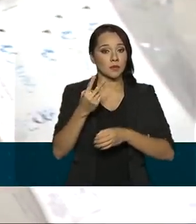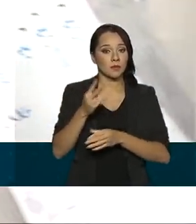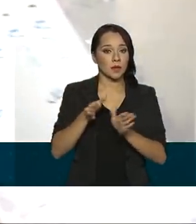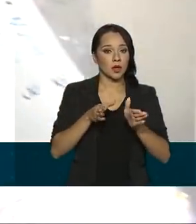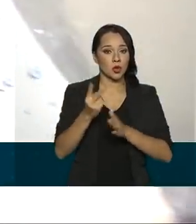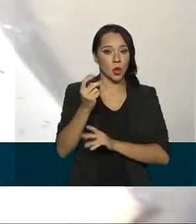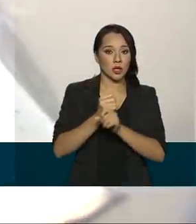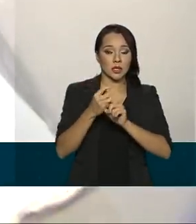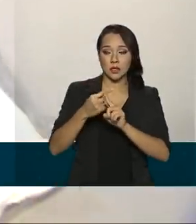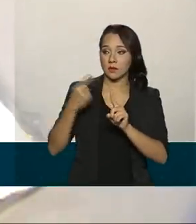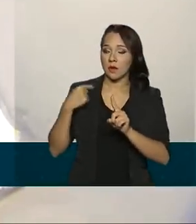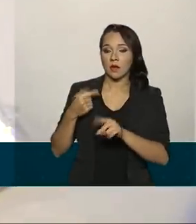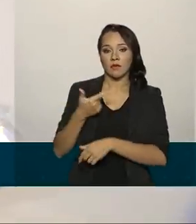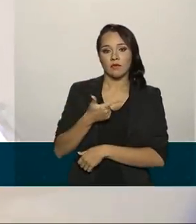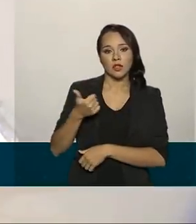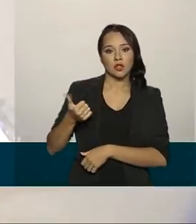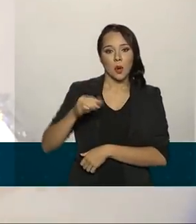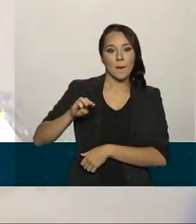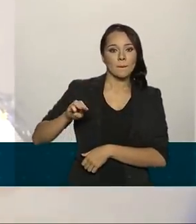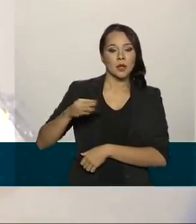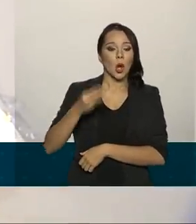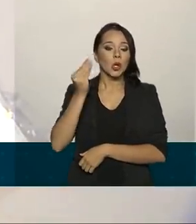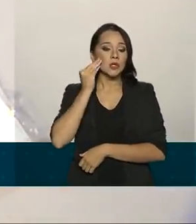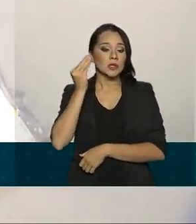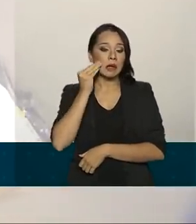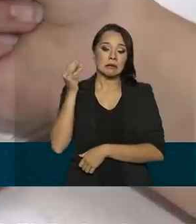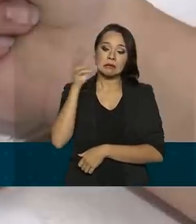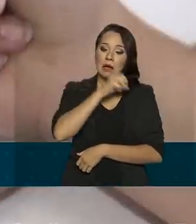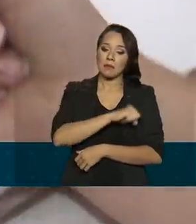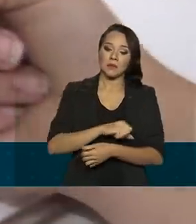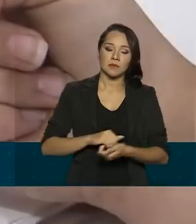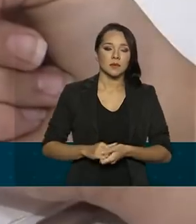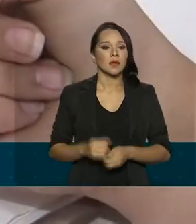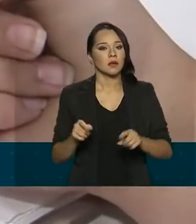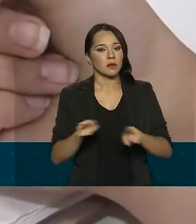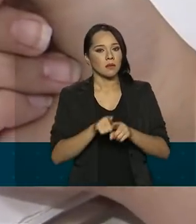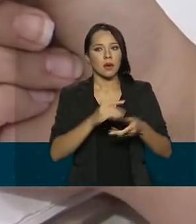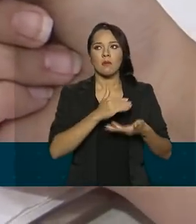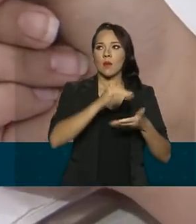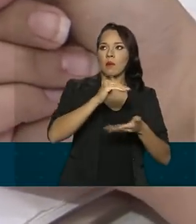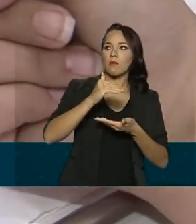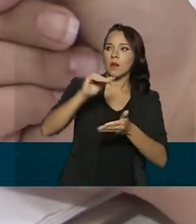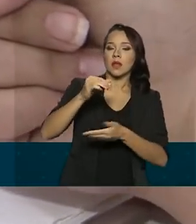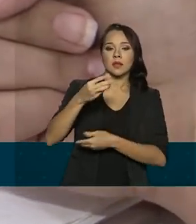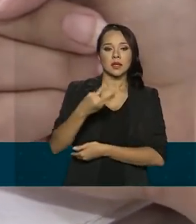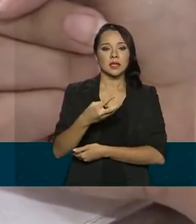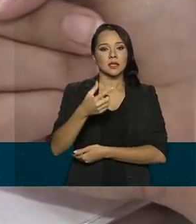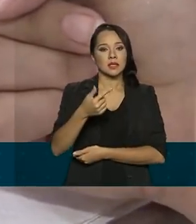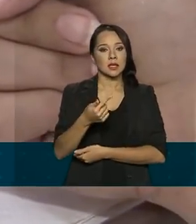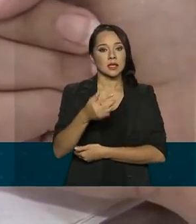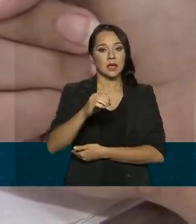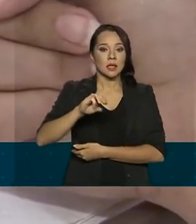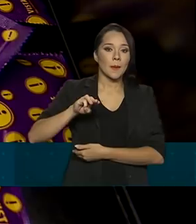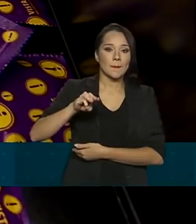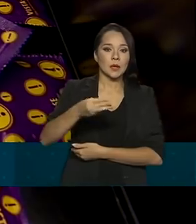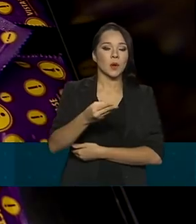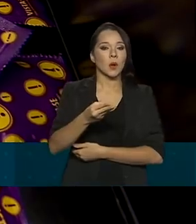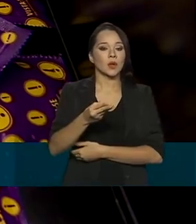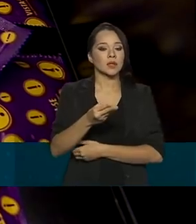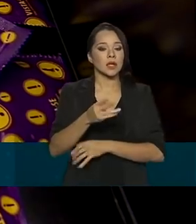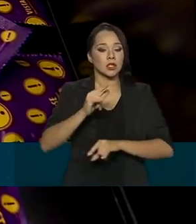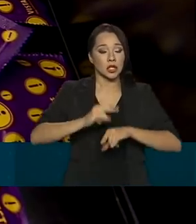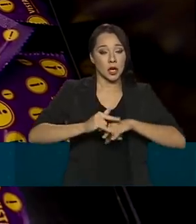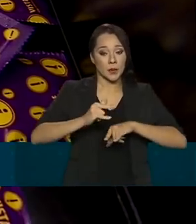últimos anos, 21 milhões de testes rápidos. Além de distribuir 370 milhões de